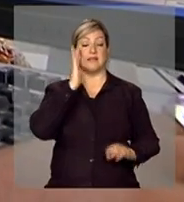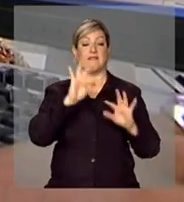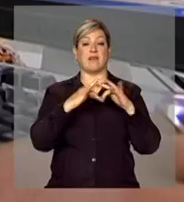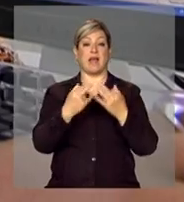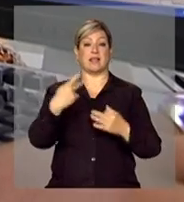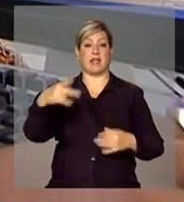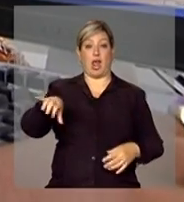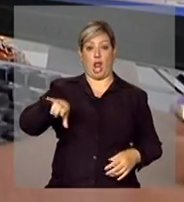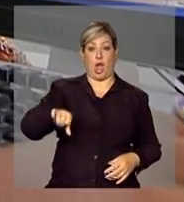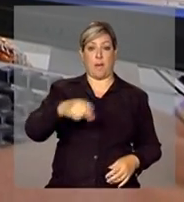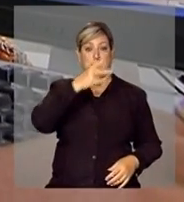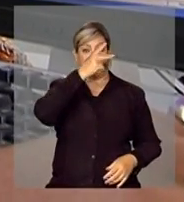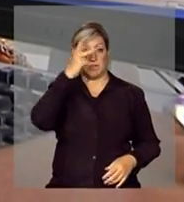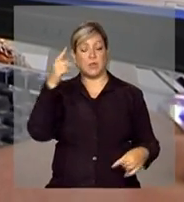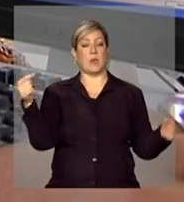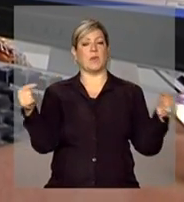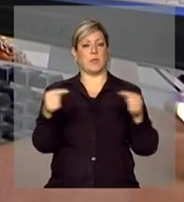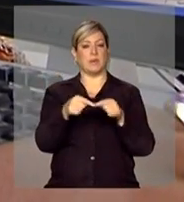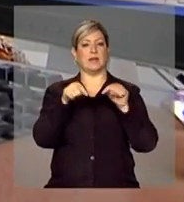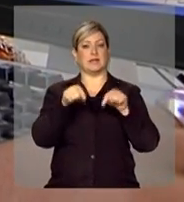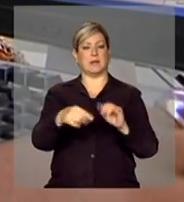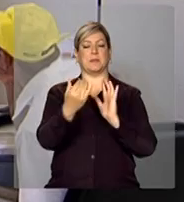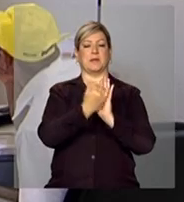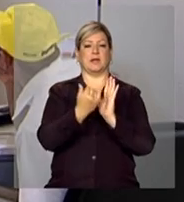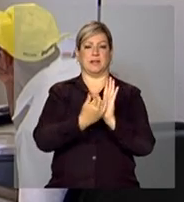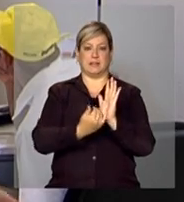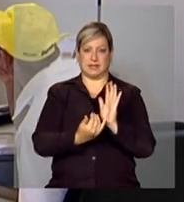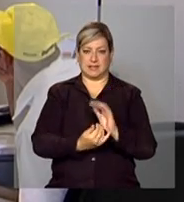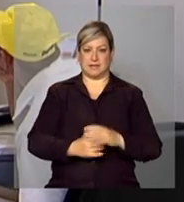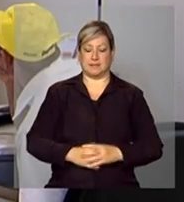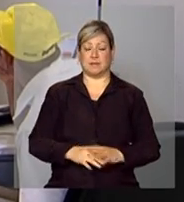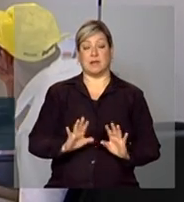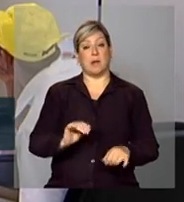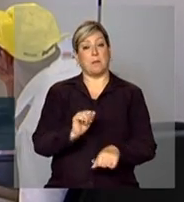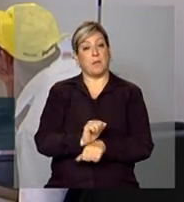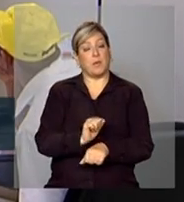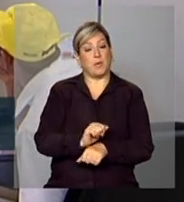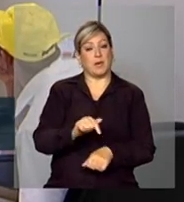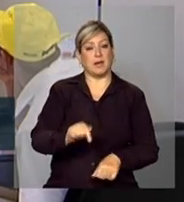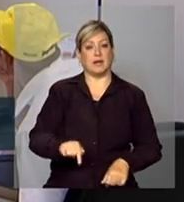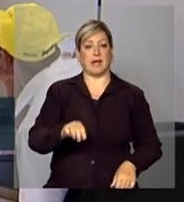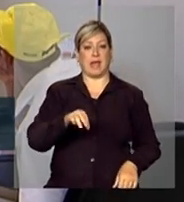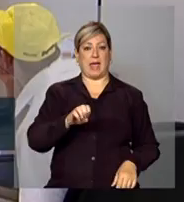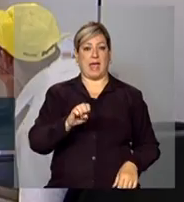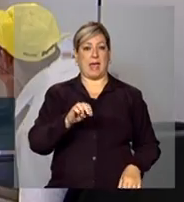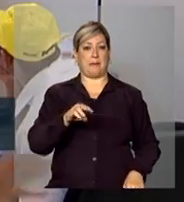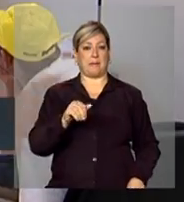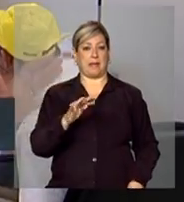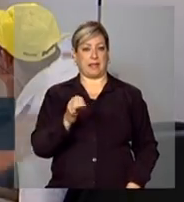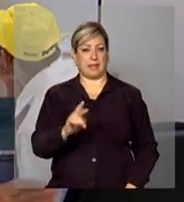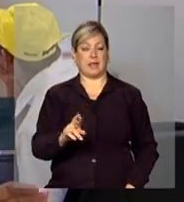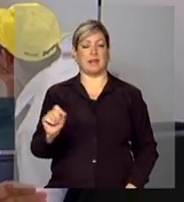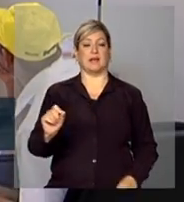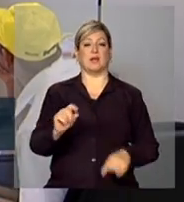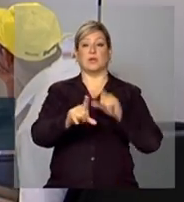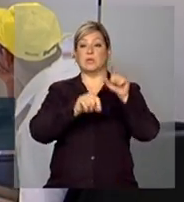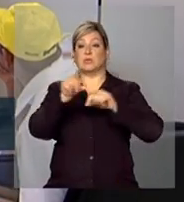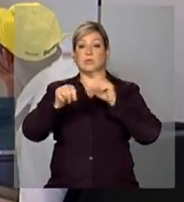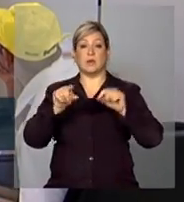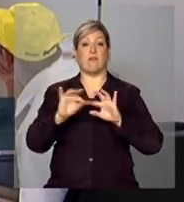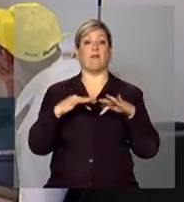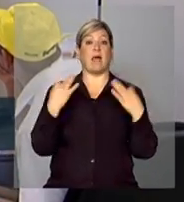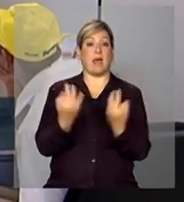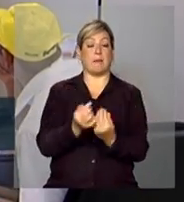pessoas, se encaixa no perfil do programa. Por enquanto, o trabalho da EMATER é de seleção das famílias.